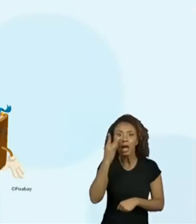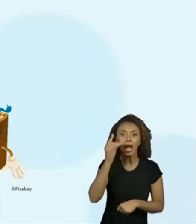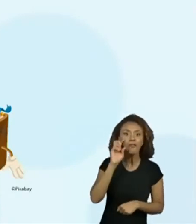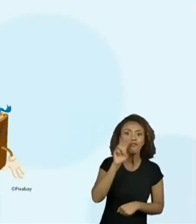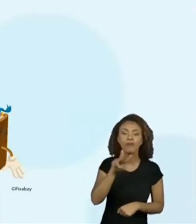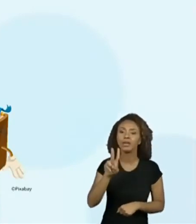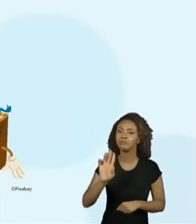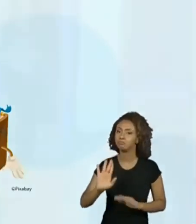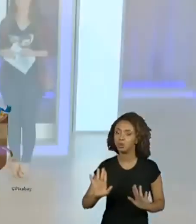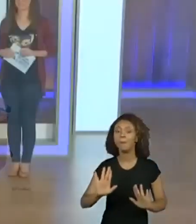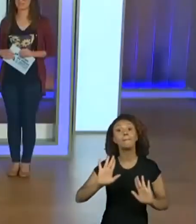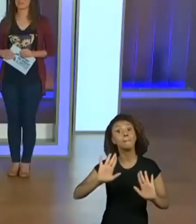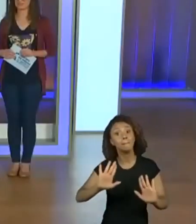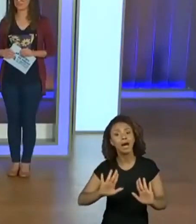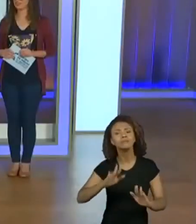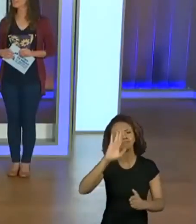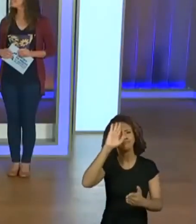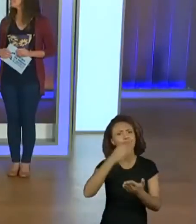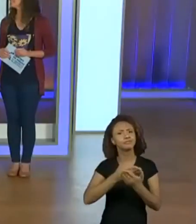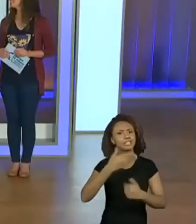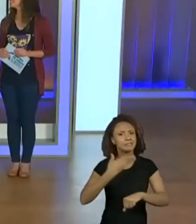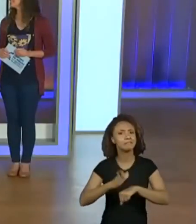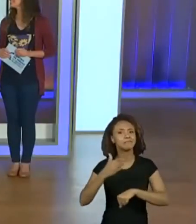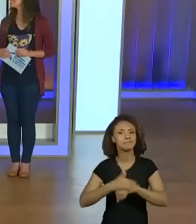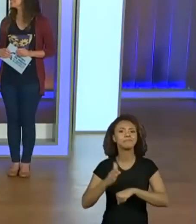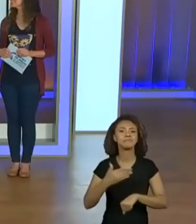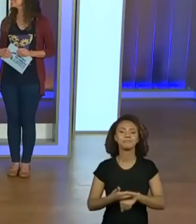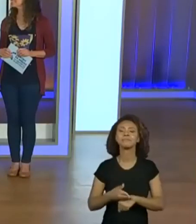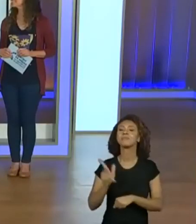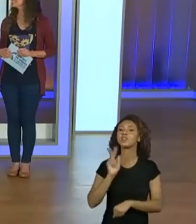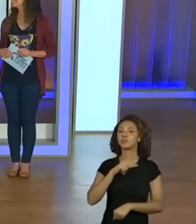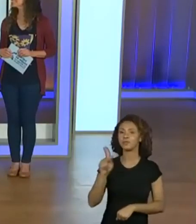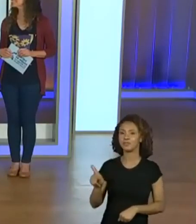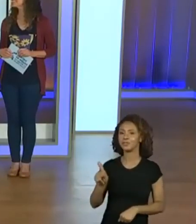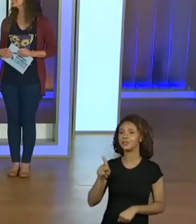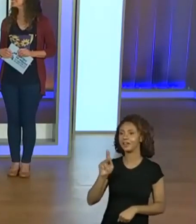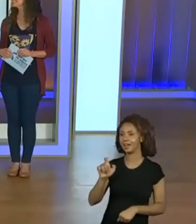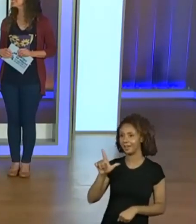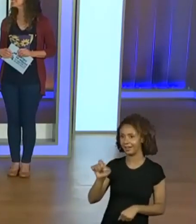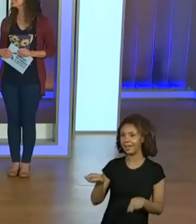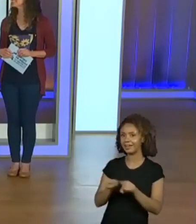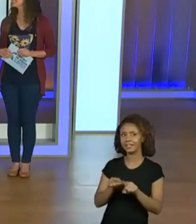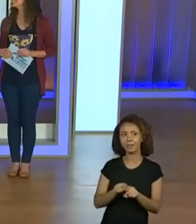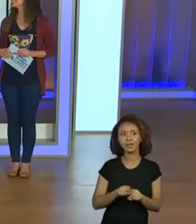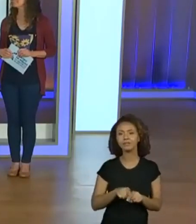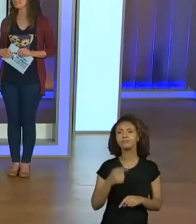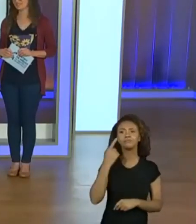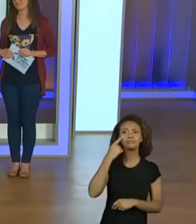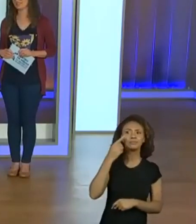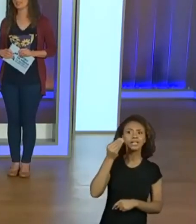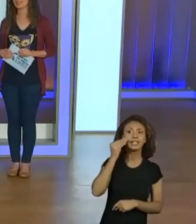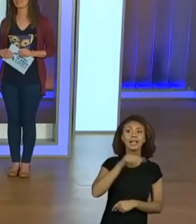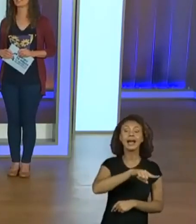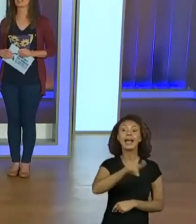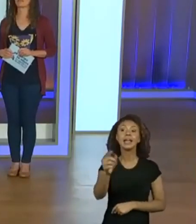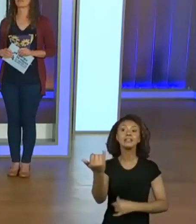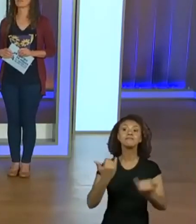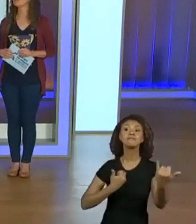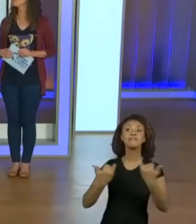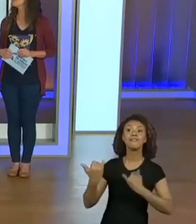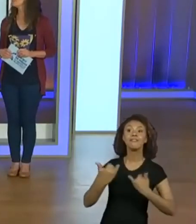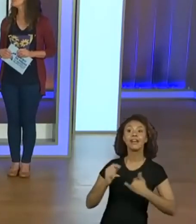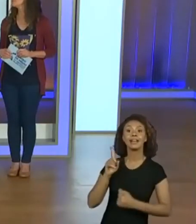mas eu acredito que vocês estão fazendo. Professora Kelly também. Que tal a gente pedir para eles falarem lá e apresentar aqui,